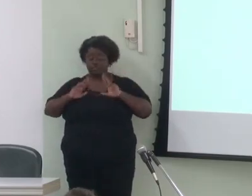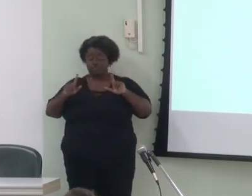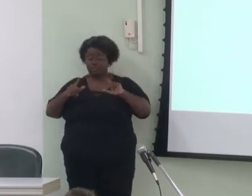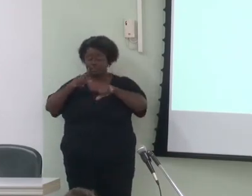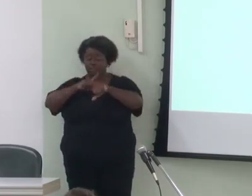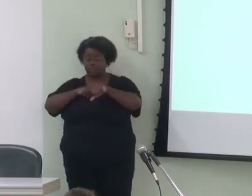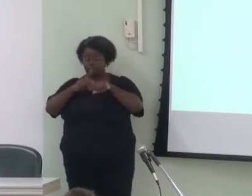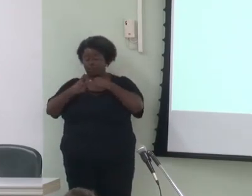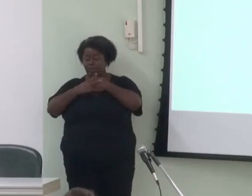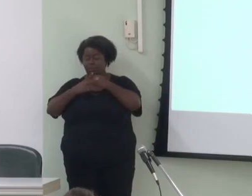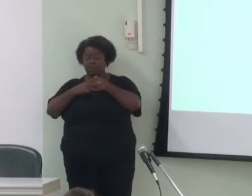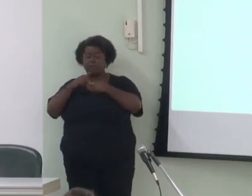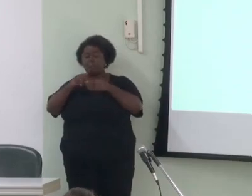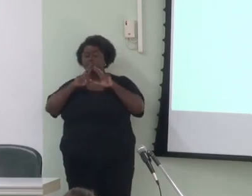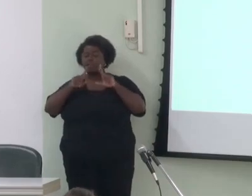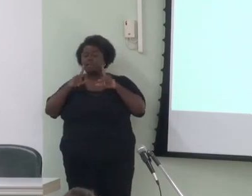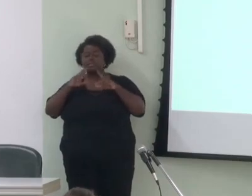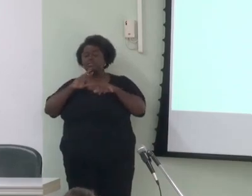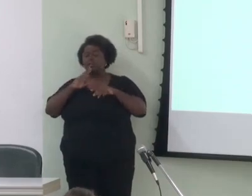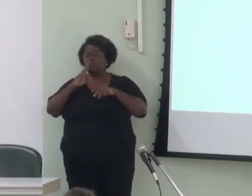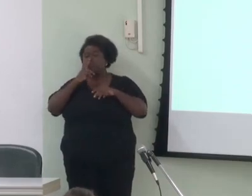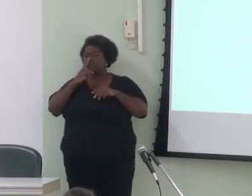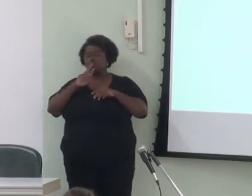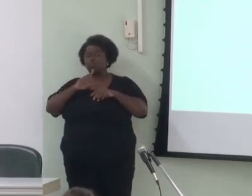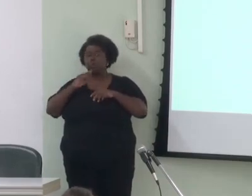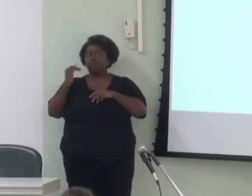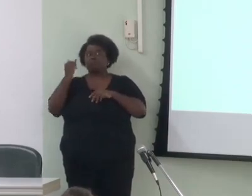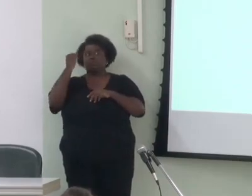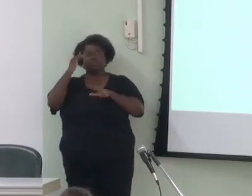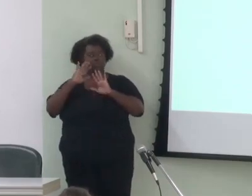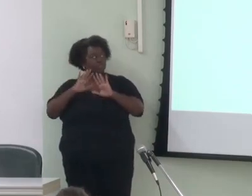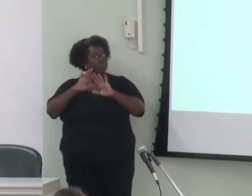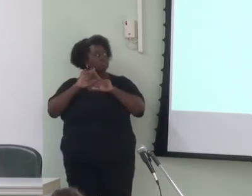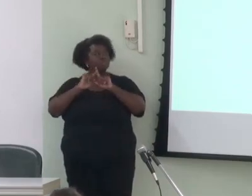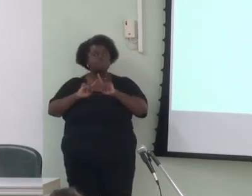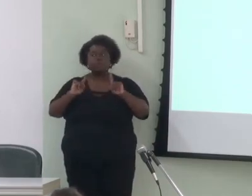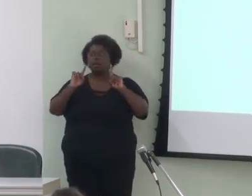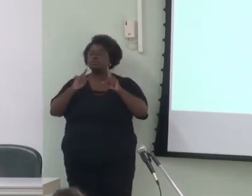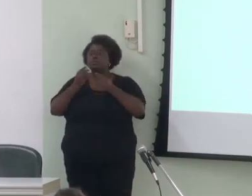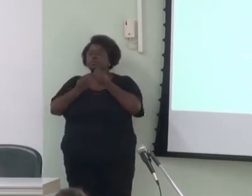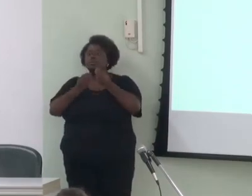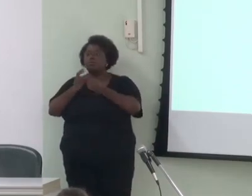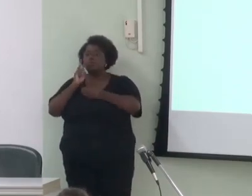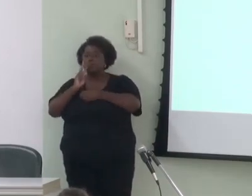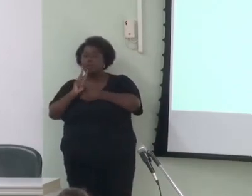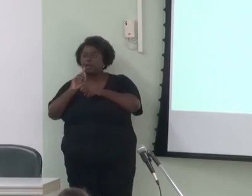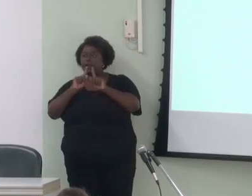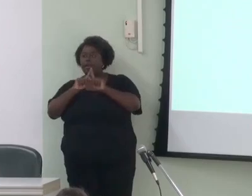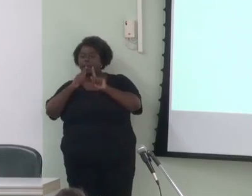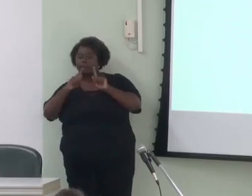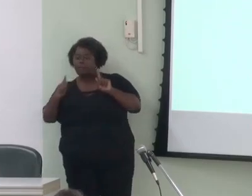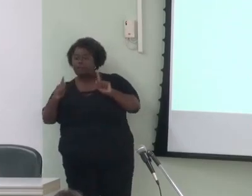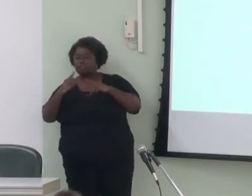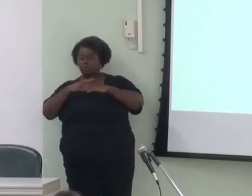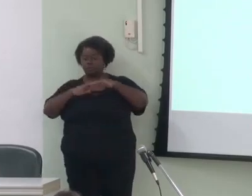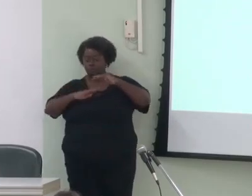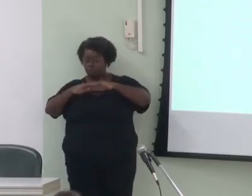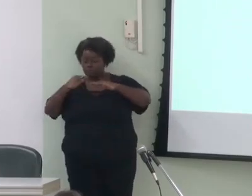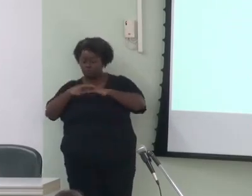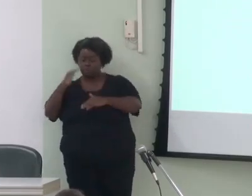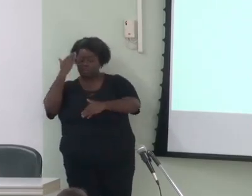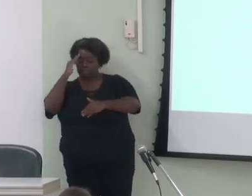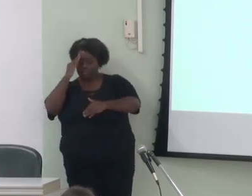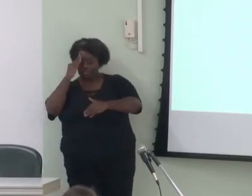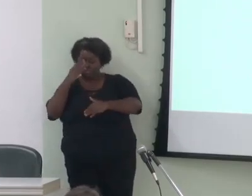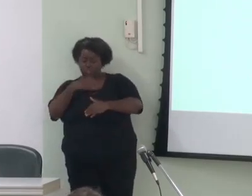mostrou relevante como então dar conta desse fato considerando especialmente que gramática de construções entende que a modelagem